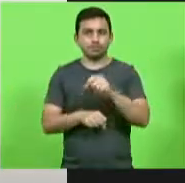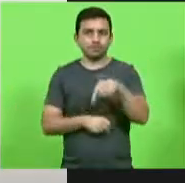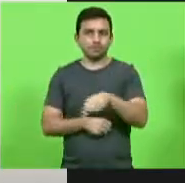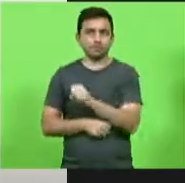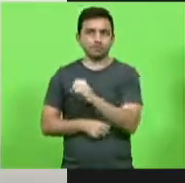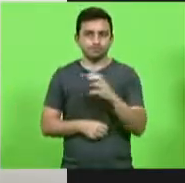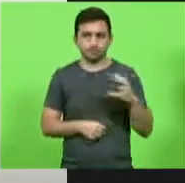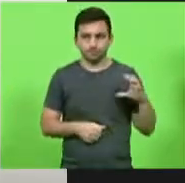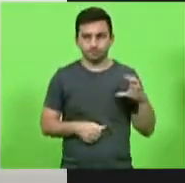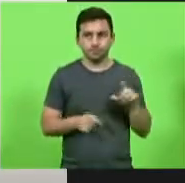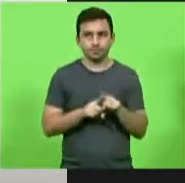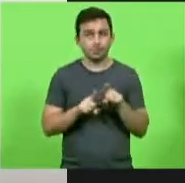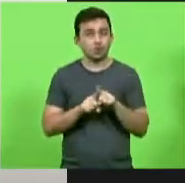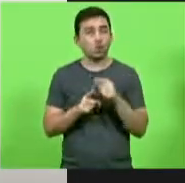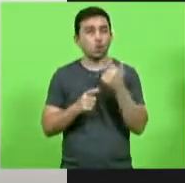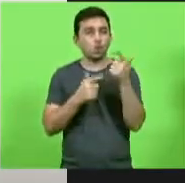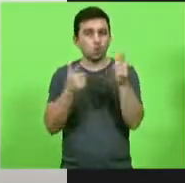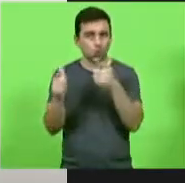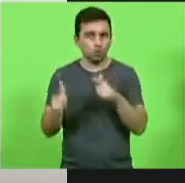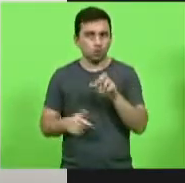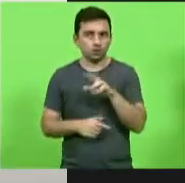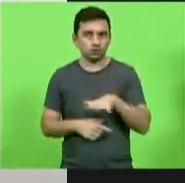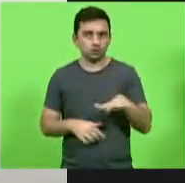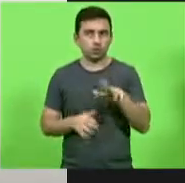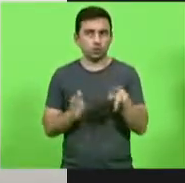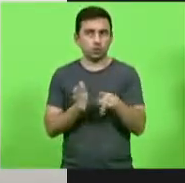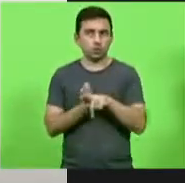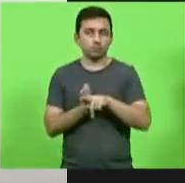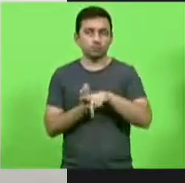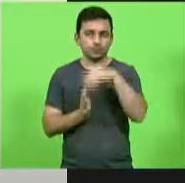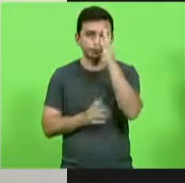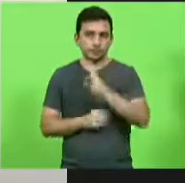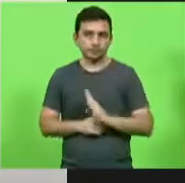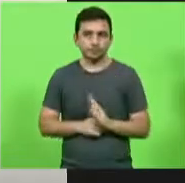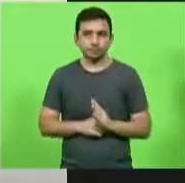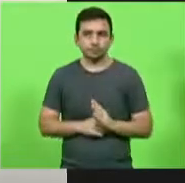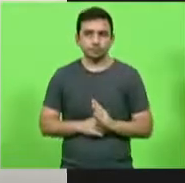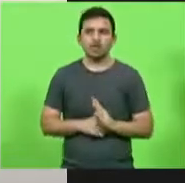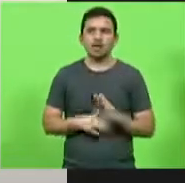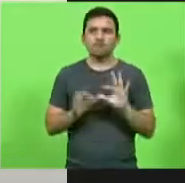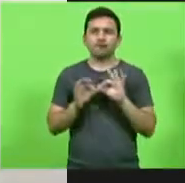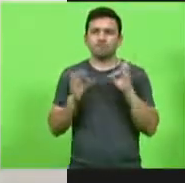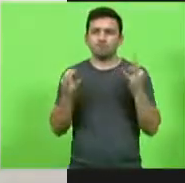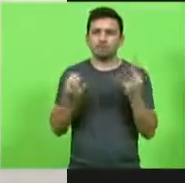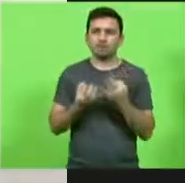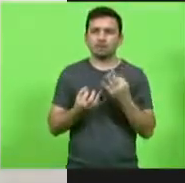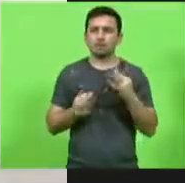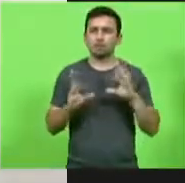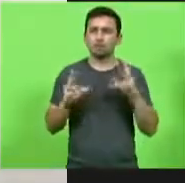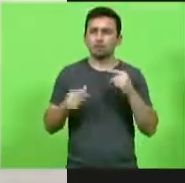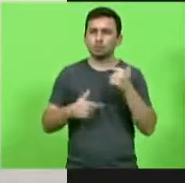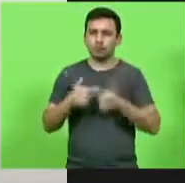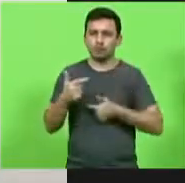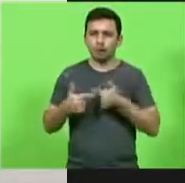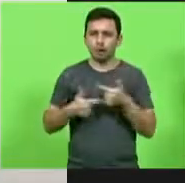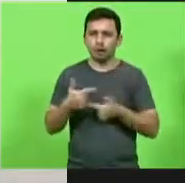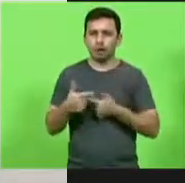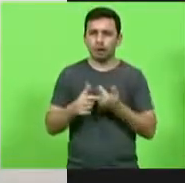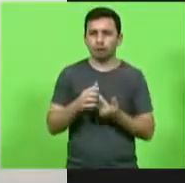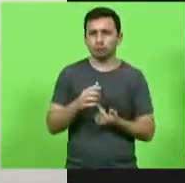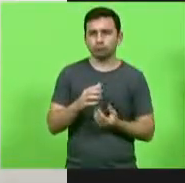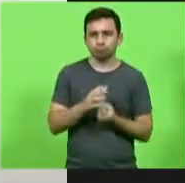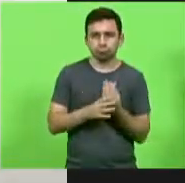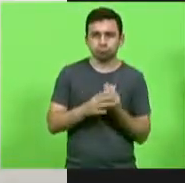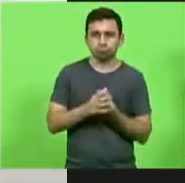Catarina e também em outras regiões do nosso país as famílias que trabalham com a produção de